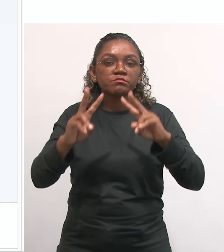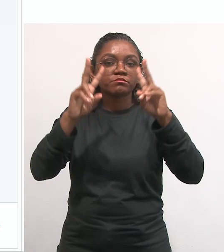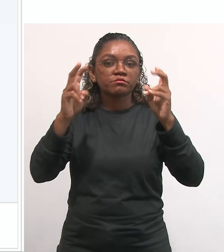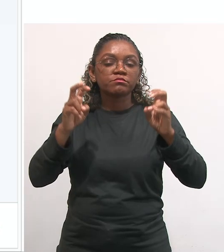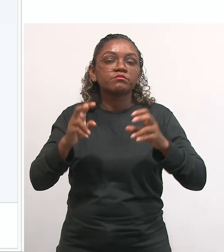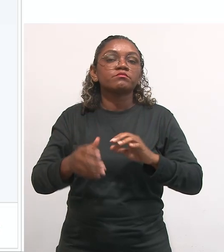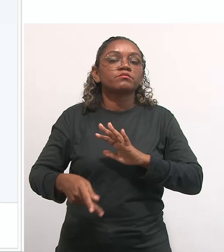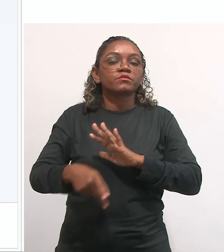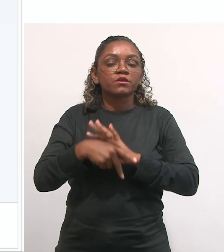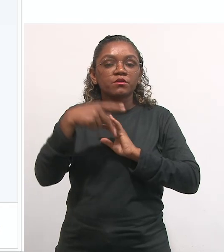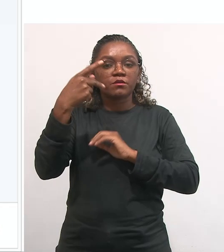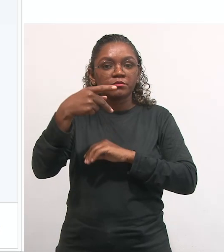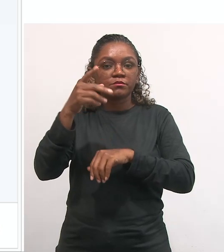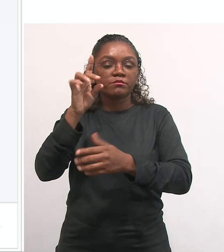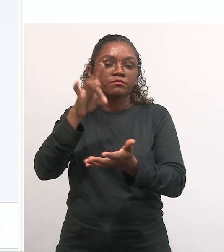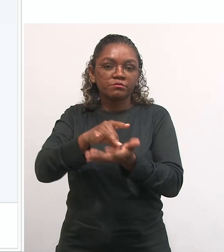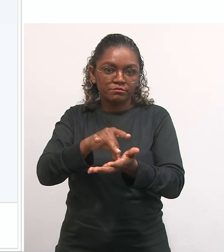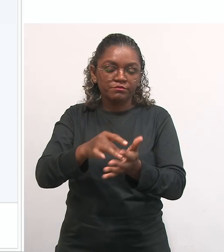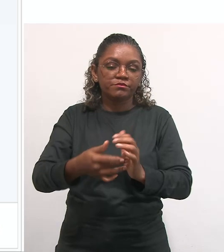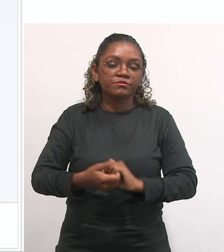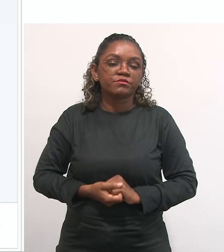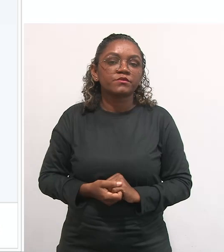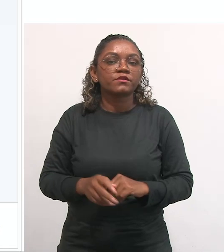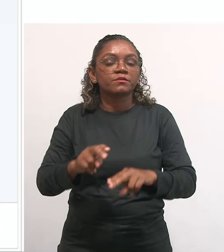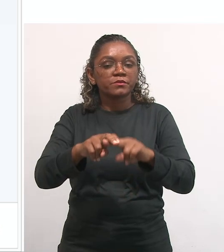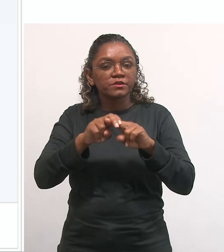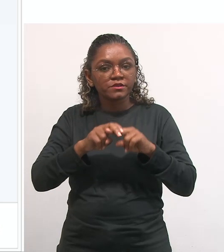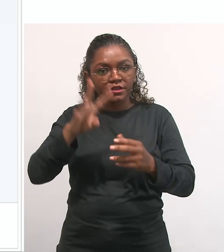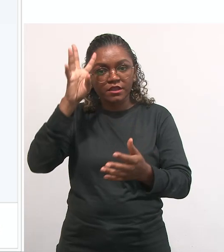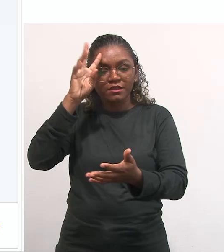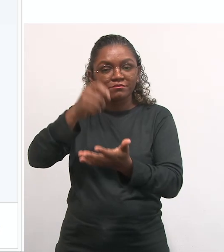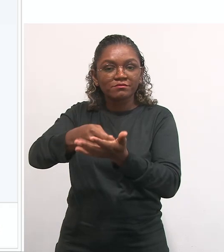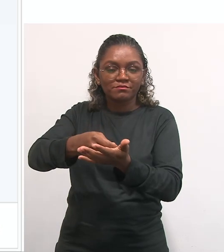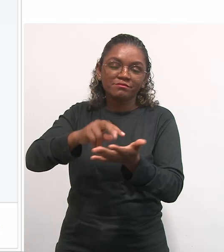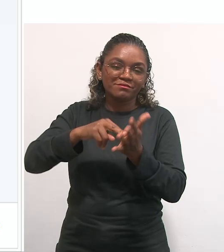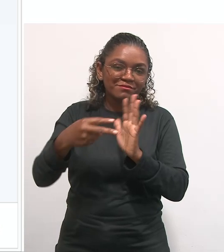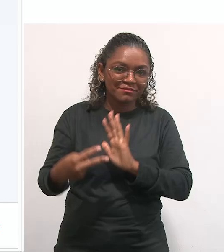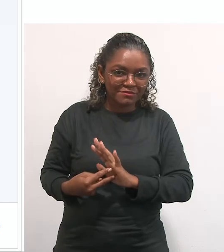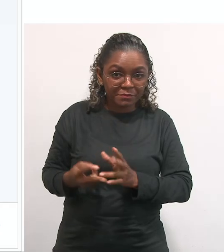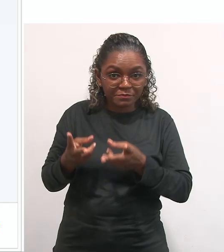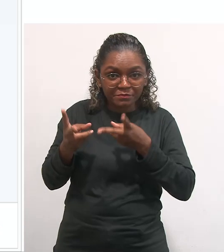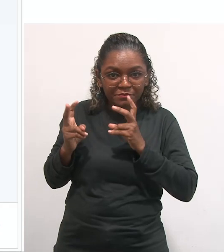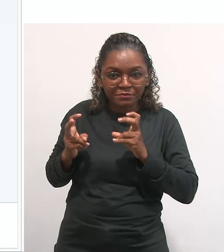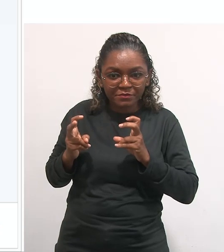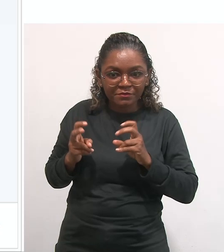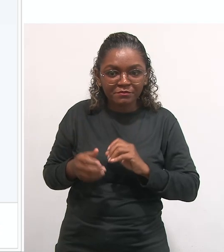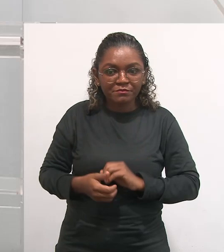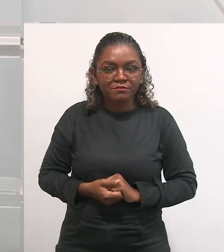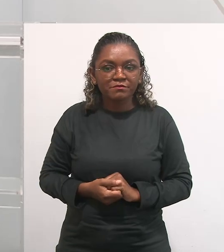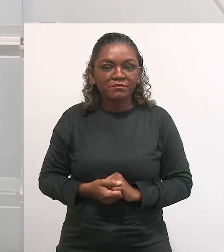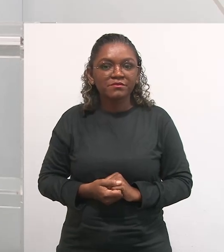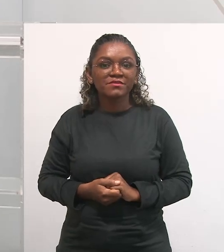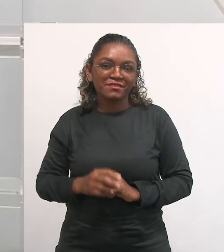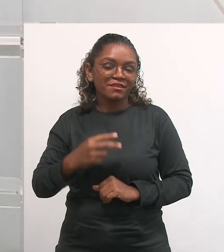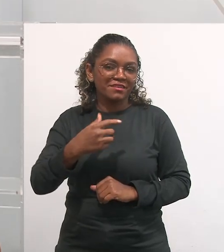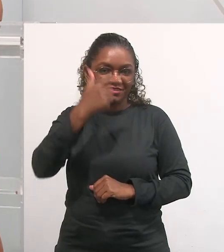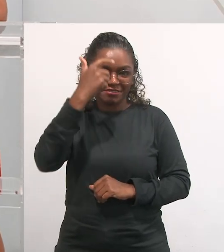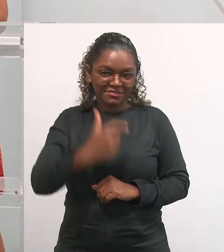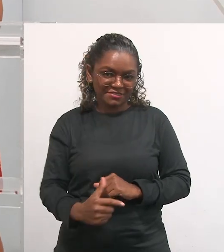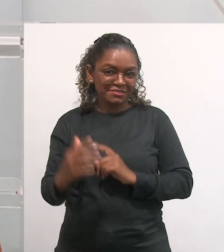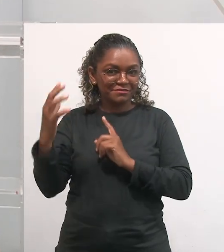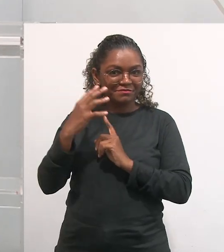manifestações relevantes da realidade, tendo em vista uma tomada de decisão. Então, vocês perceberam que eu sou altamente